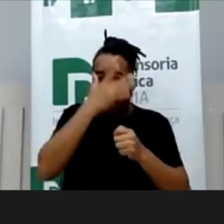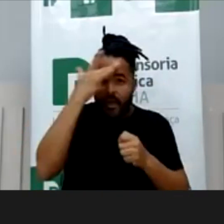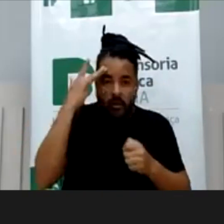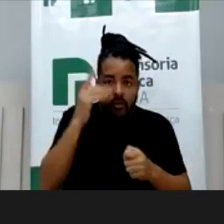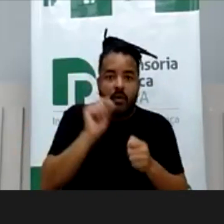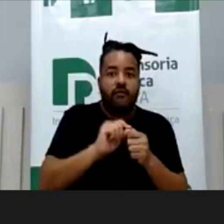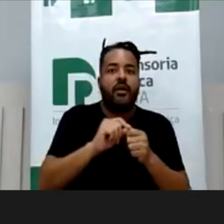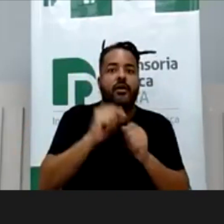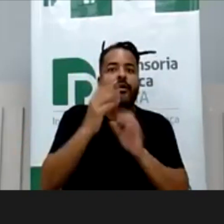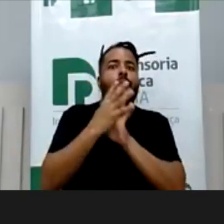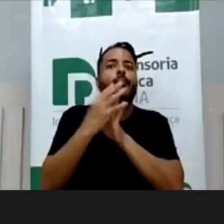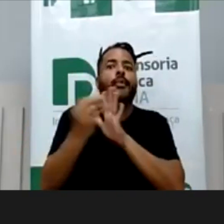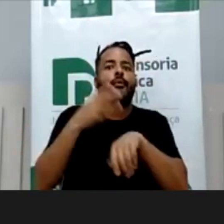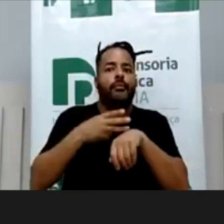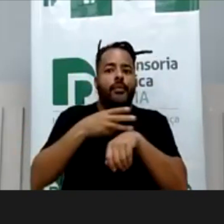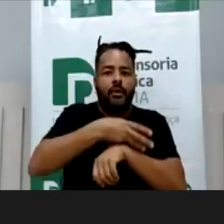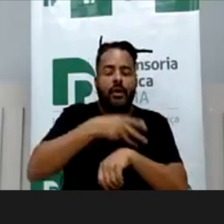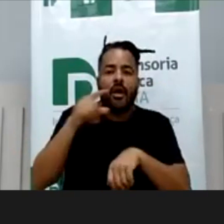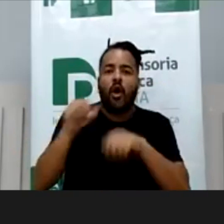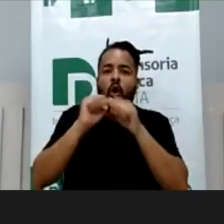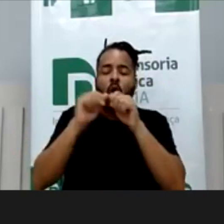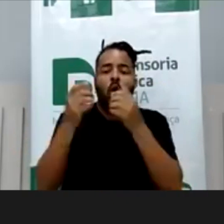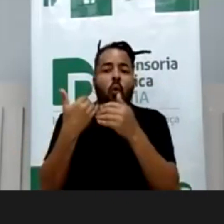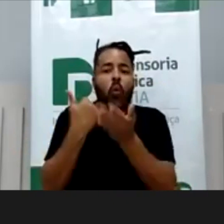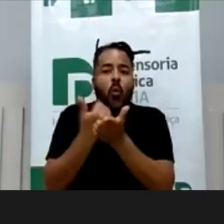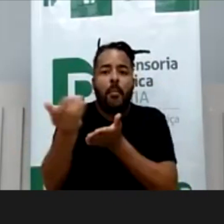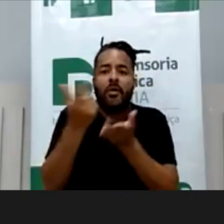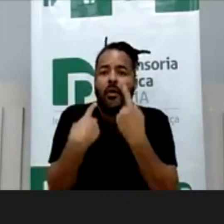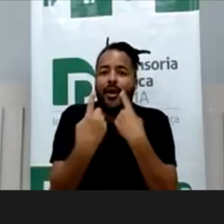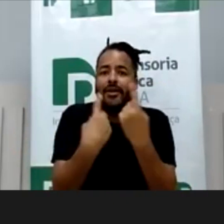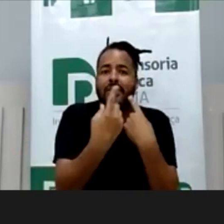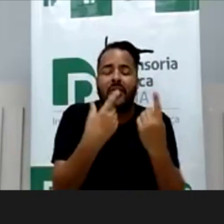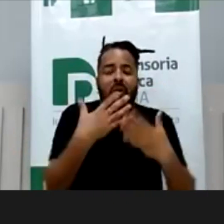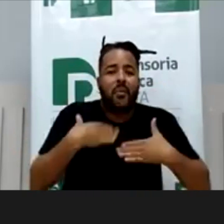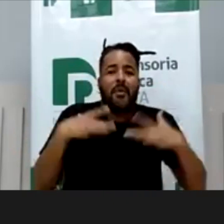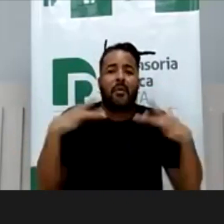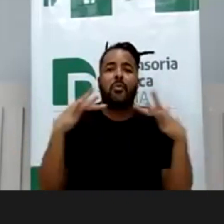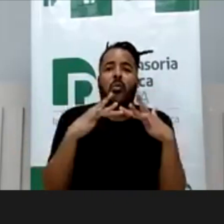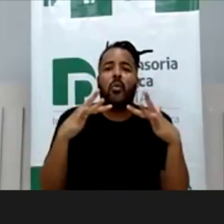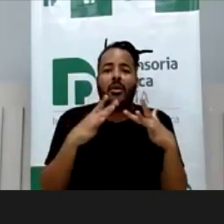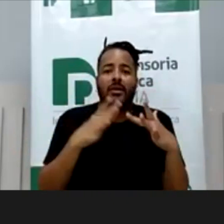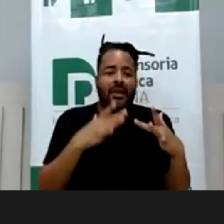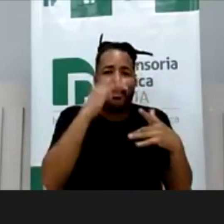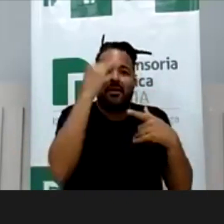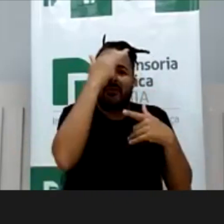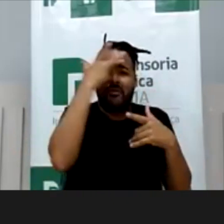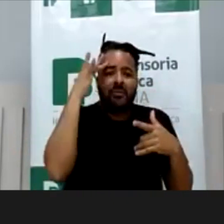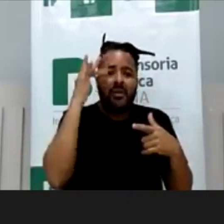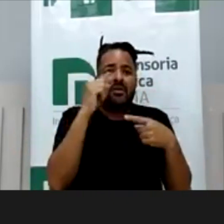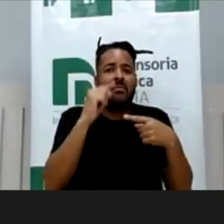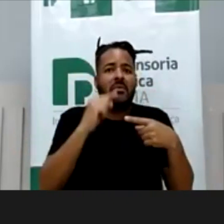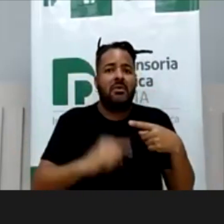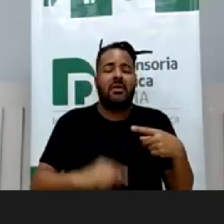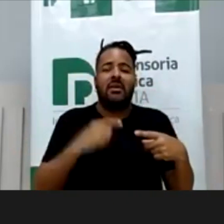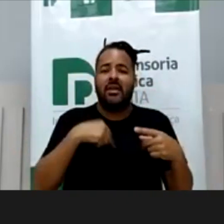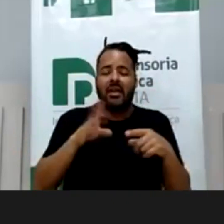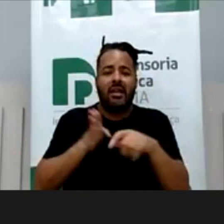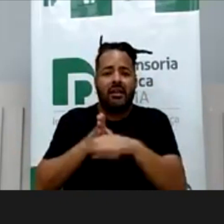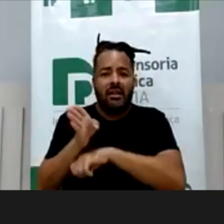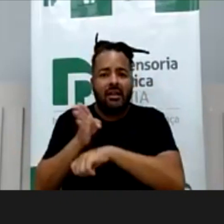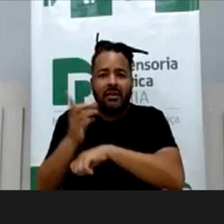que clonou começou a dialogar com meus contatos, com meus contatos e teve acesso,